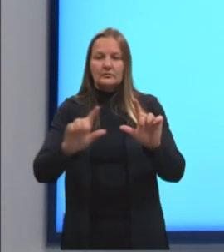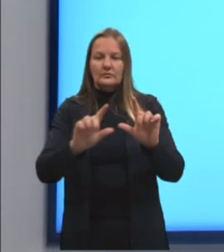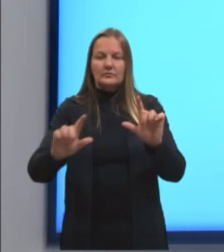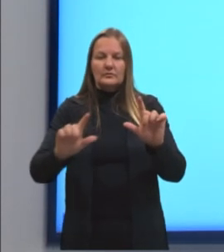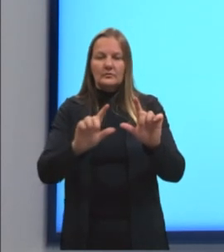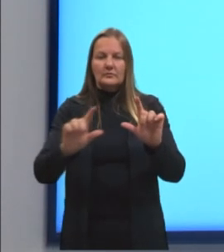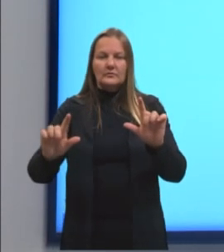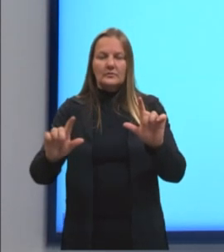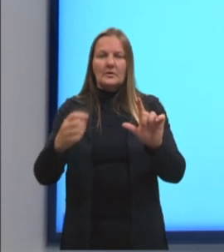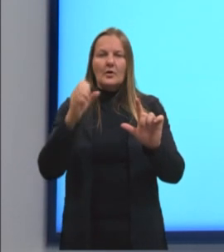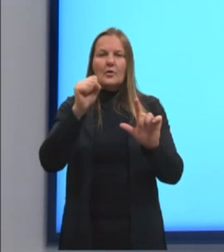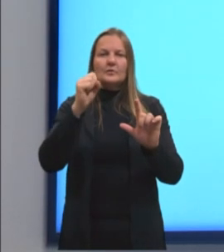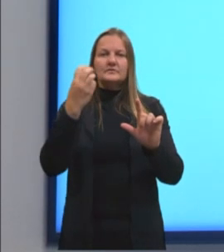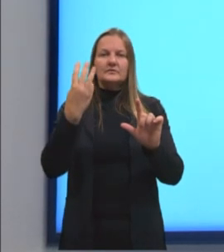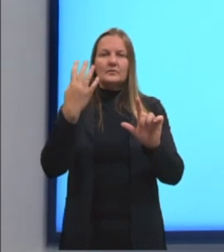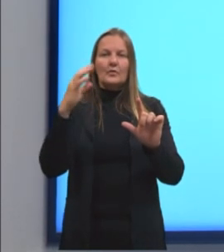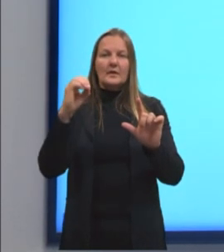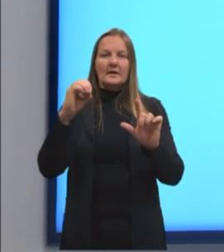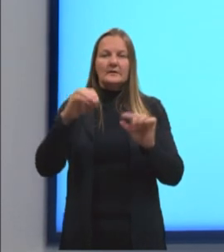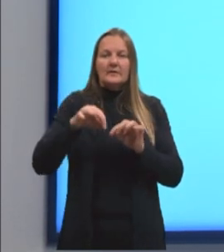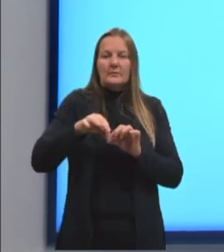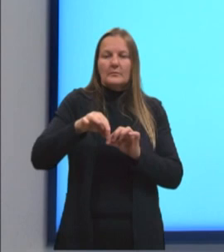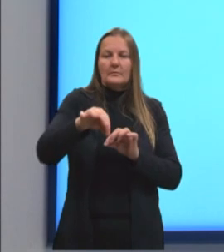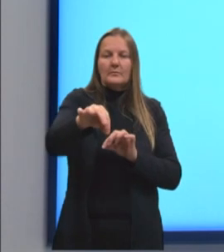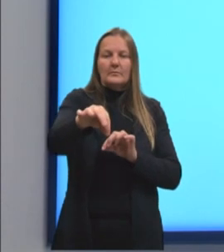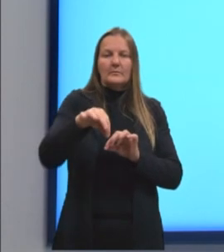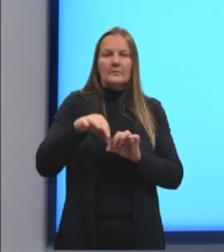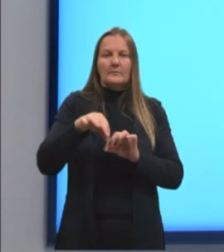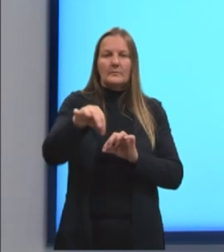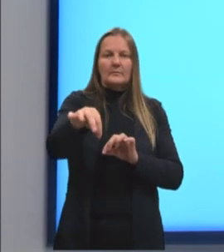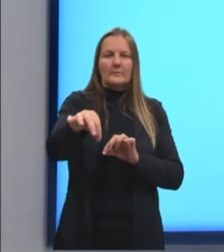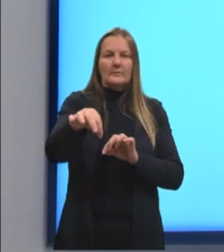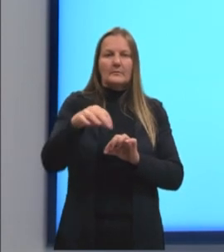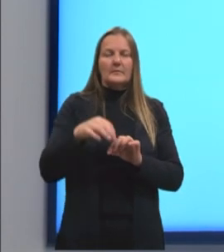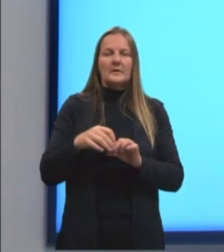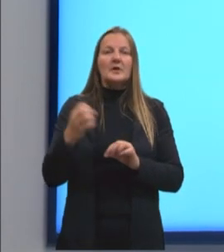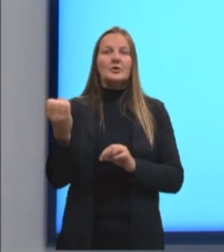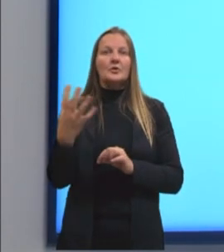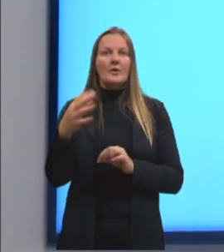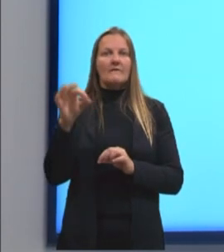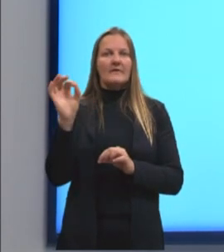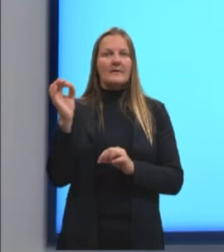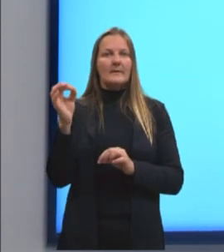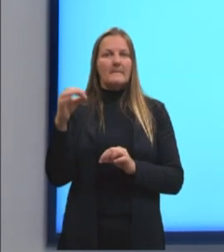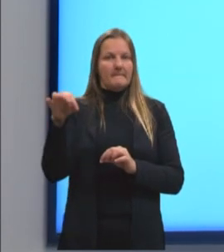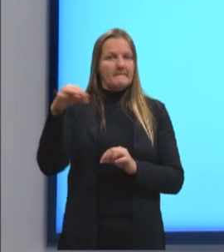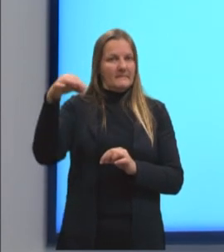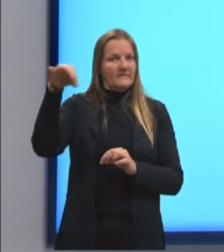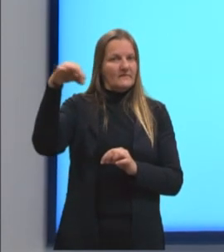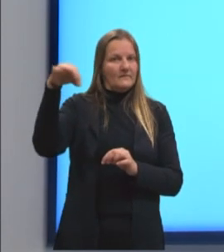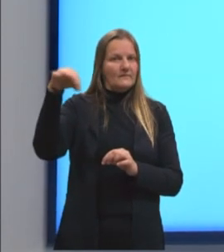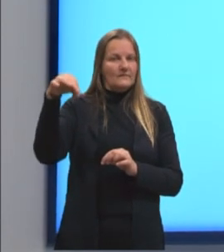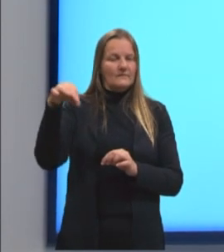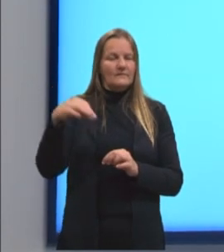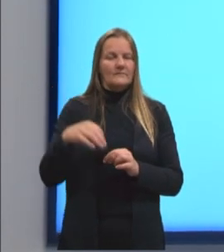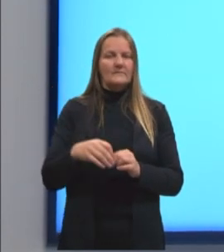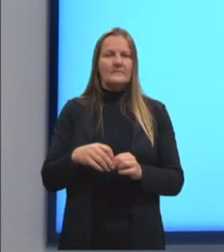840 milímetros de comprimento. A nova folha construída é do seguinte modo.